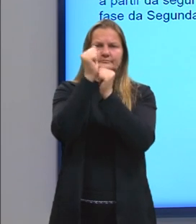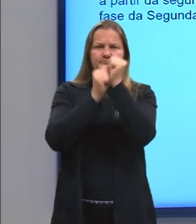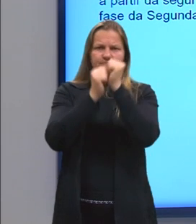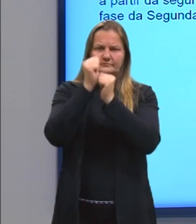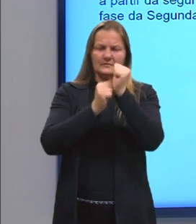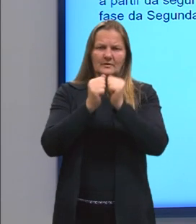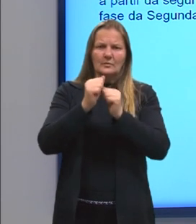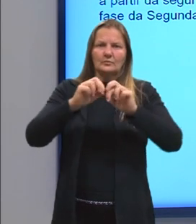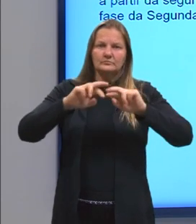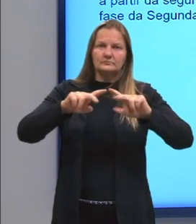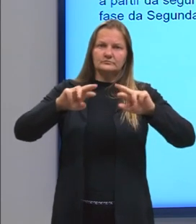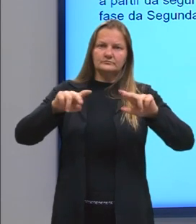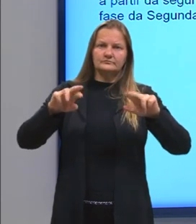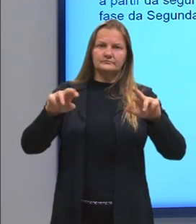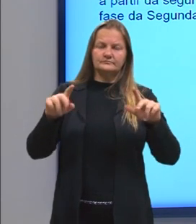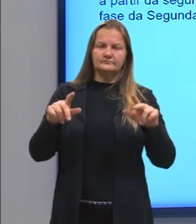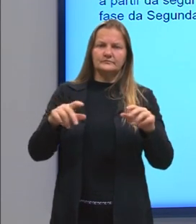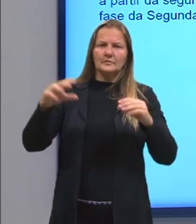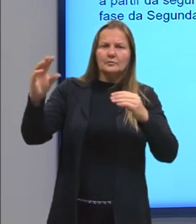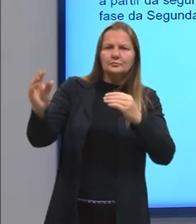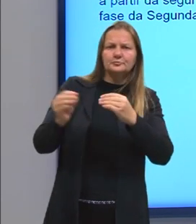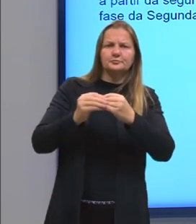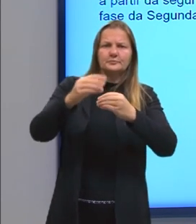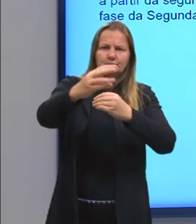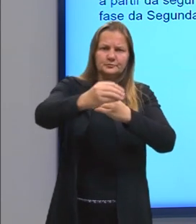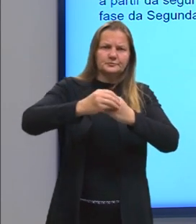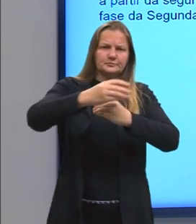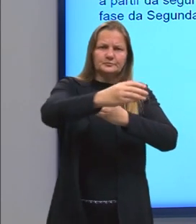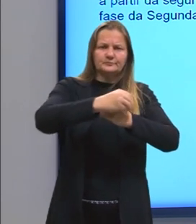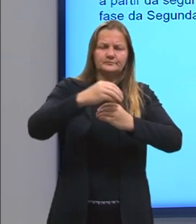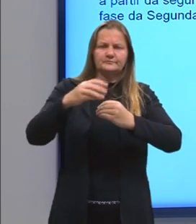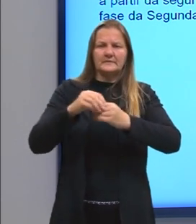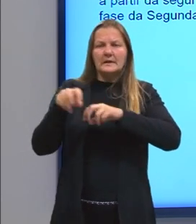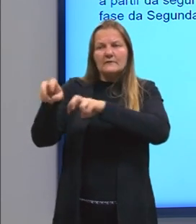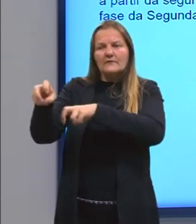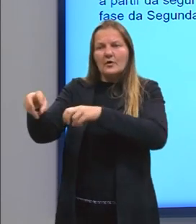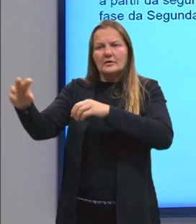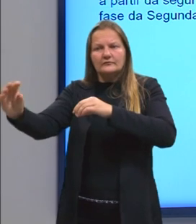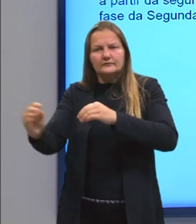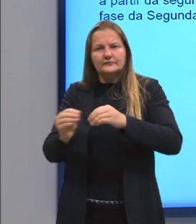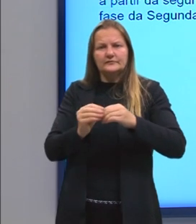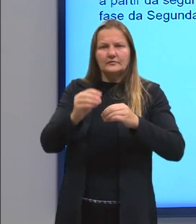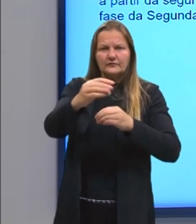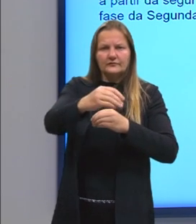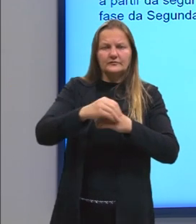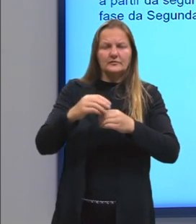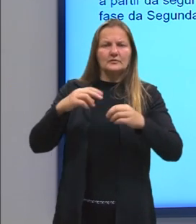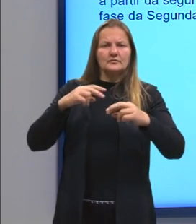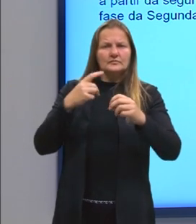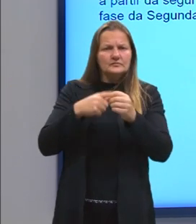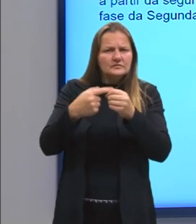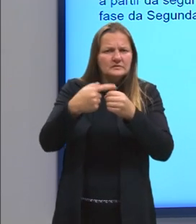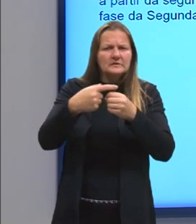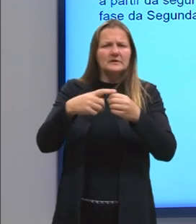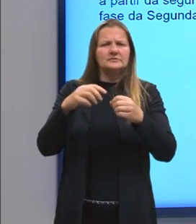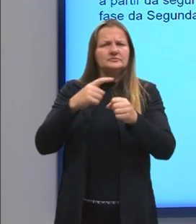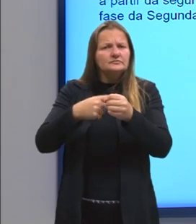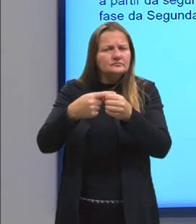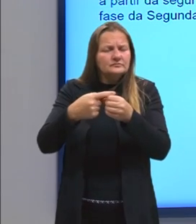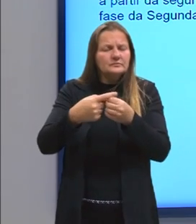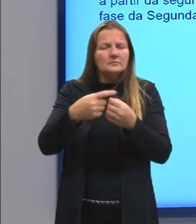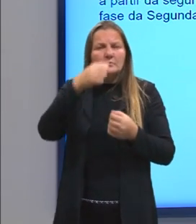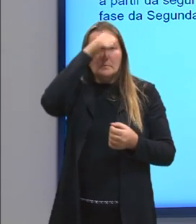Revolução Industrial, então, gente teve um acréscimo de pessoas indo morar nessas cidades, nesses municípios, né, se